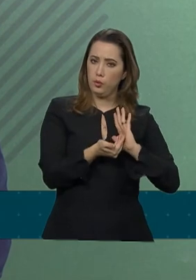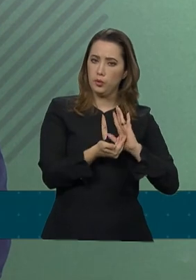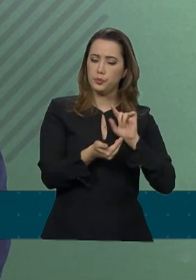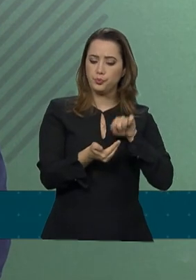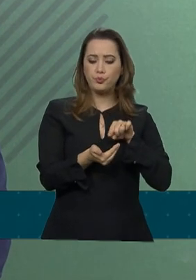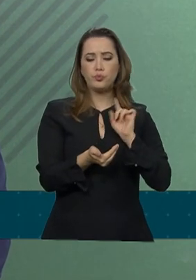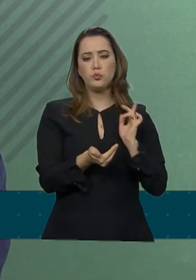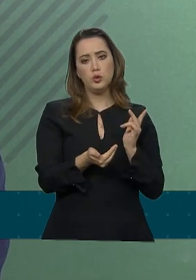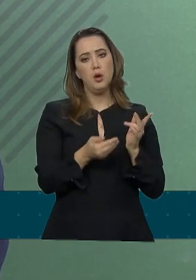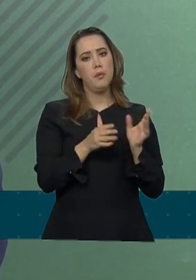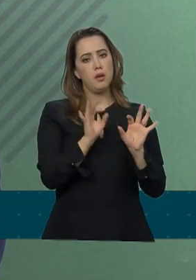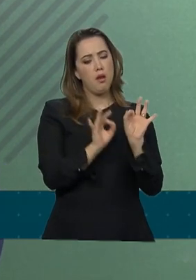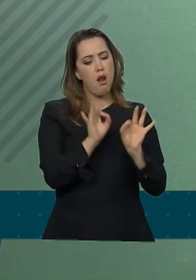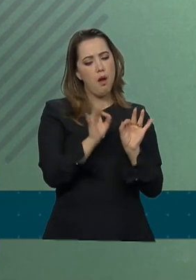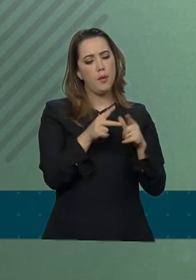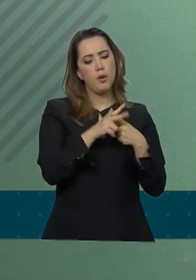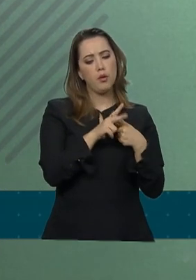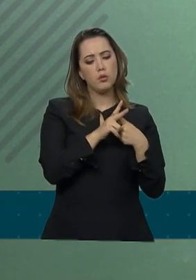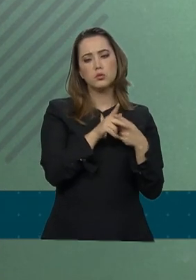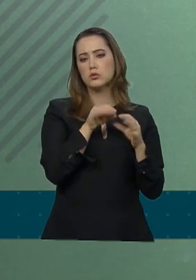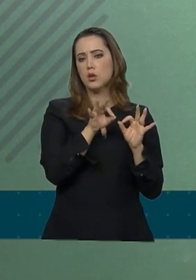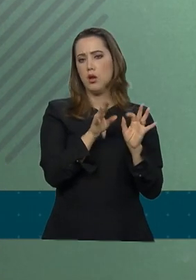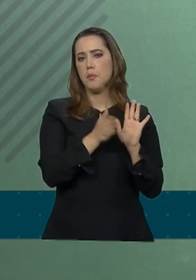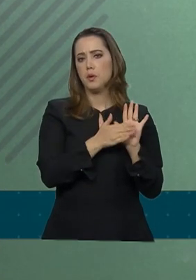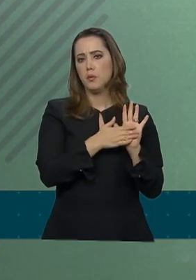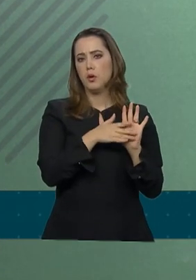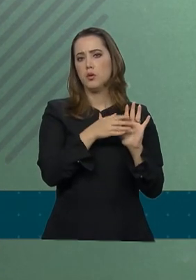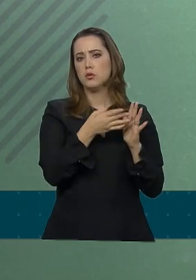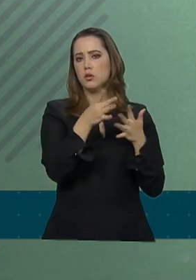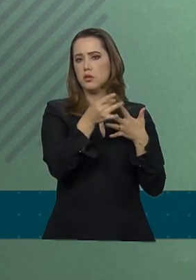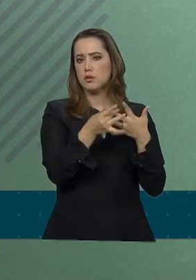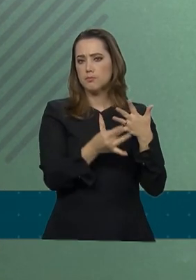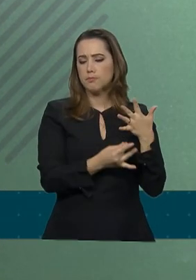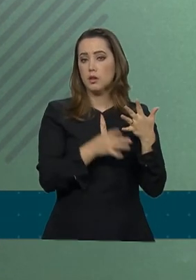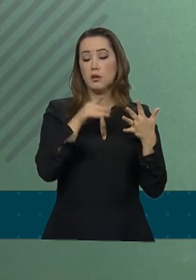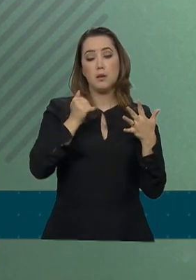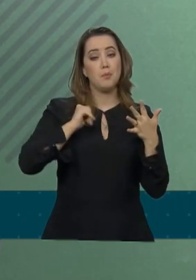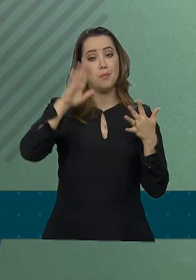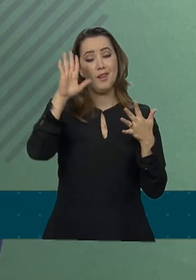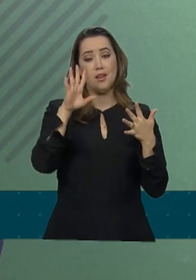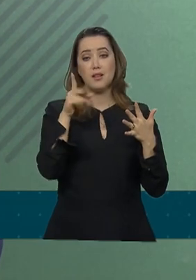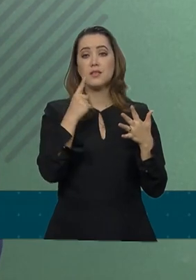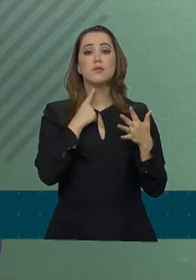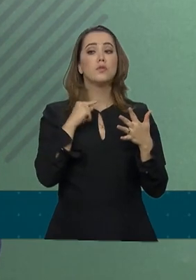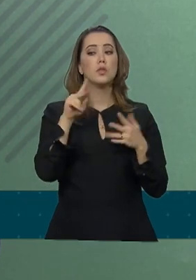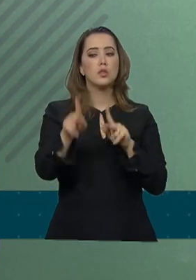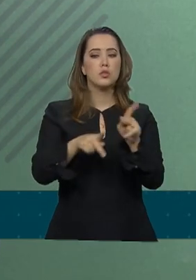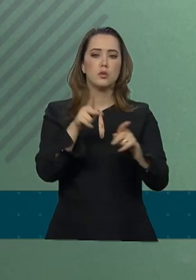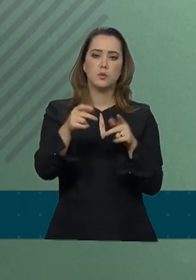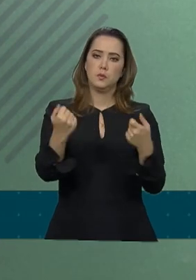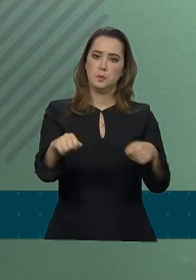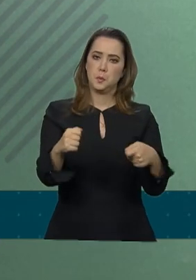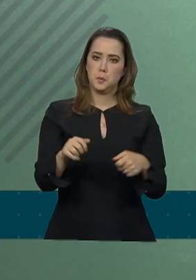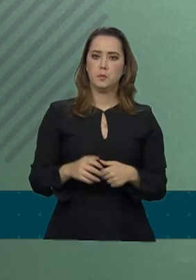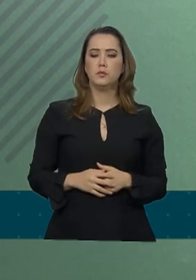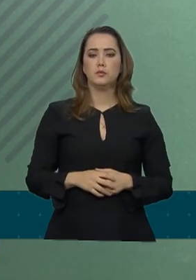aperfeiçoamento das propostas que atendam ao máximo aos anseios da população.